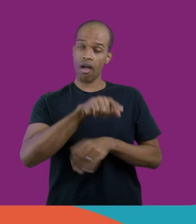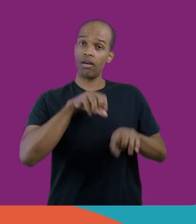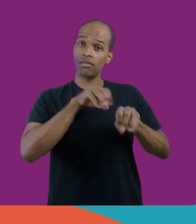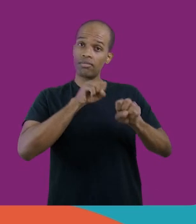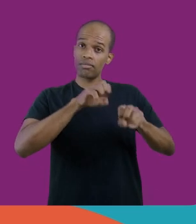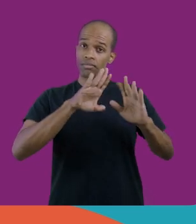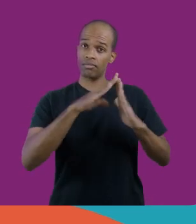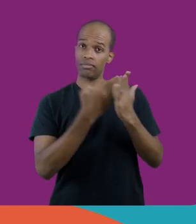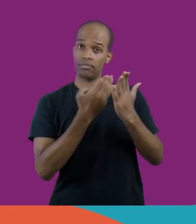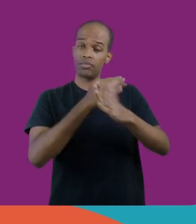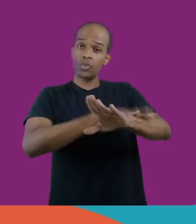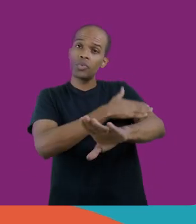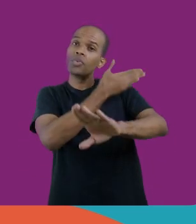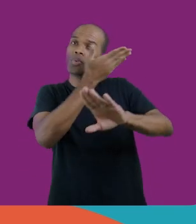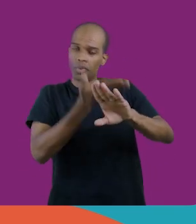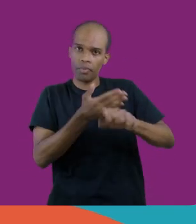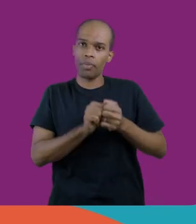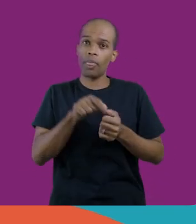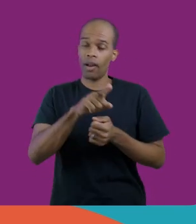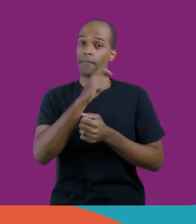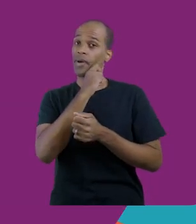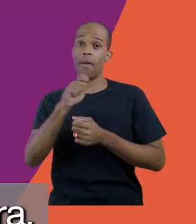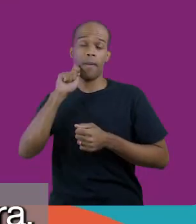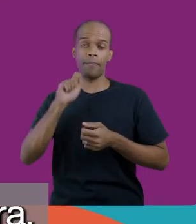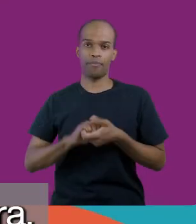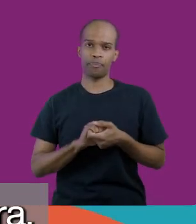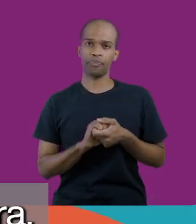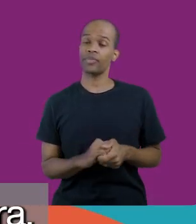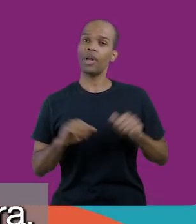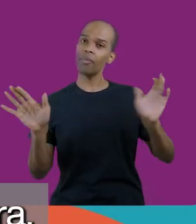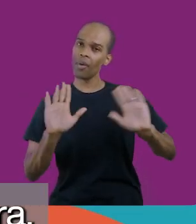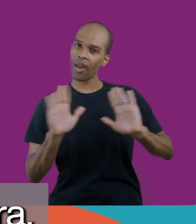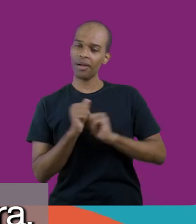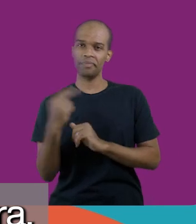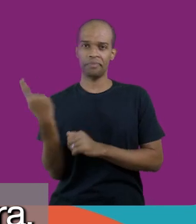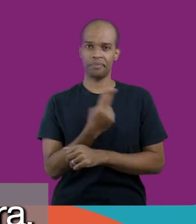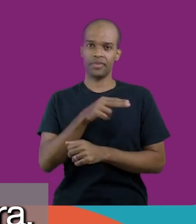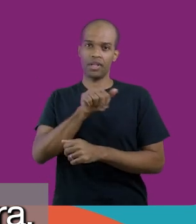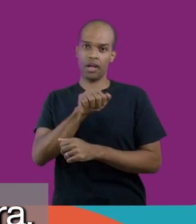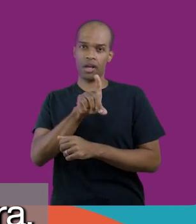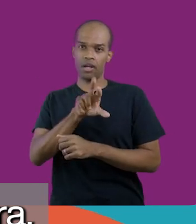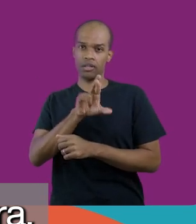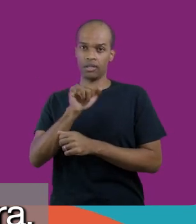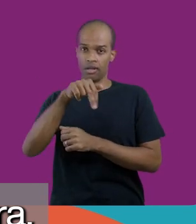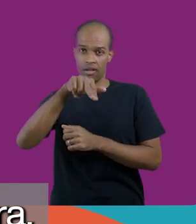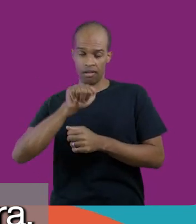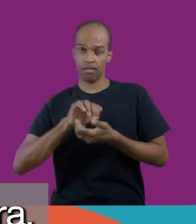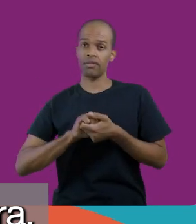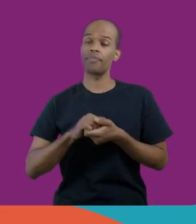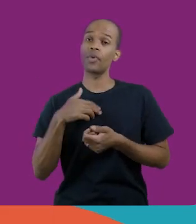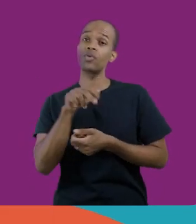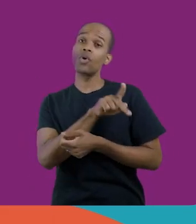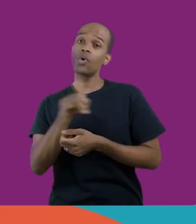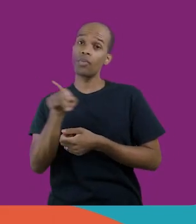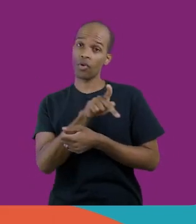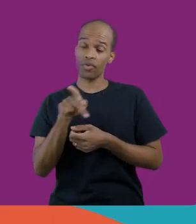Ensino Médio Integral Maria do Carmo Viana dos Anjos, de Macapá. Olá, eu sou Adriana Tárcia de Sousa Oliveira,